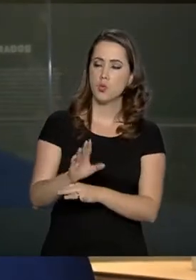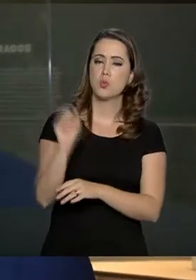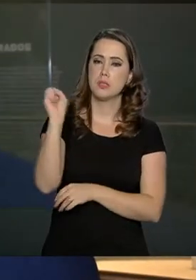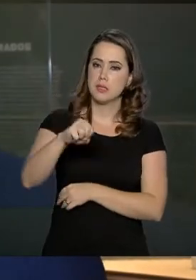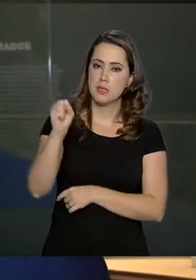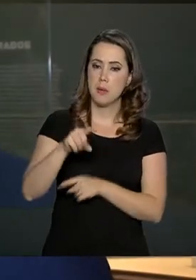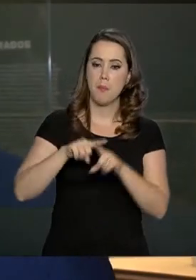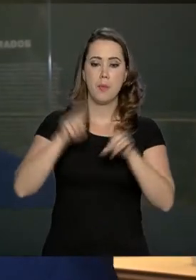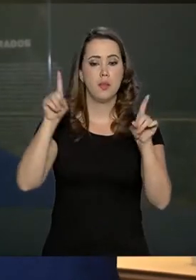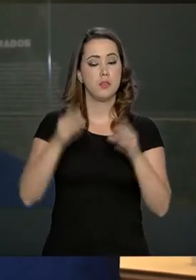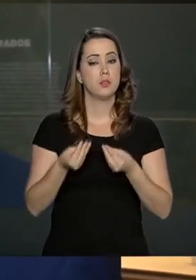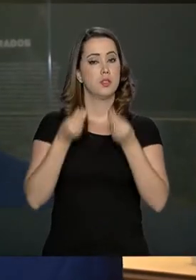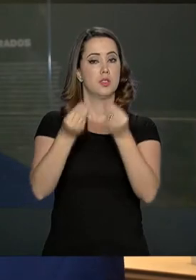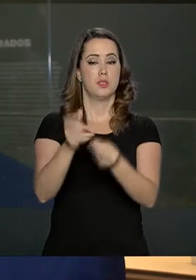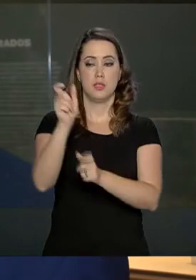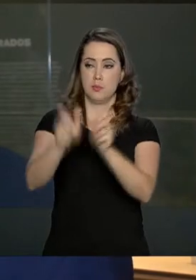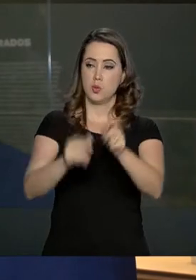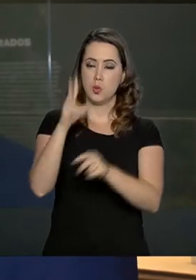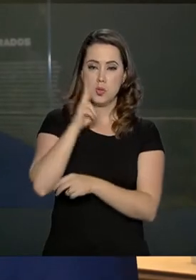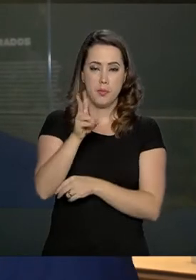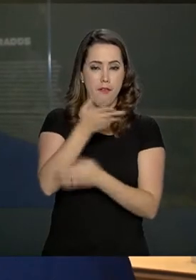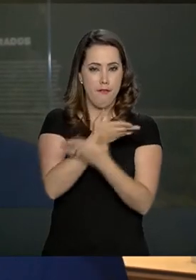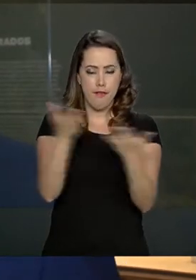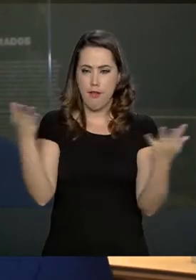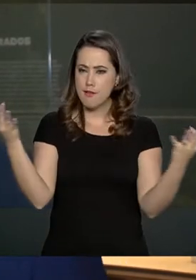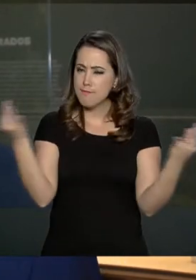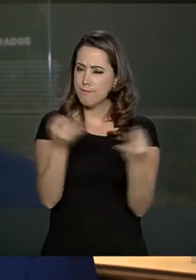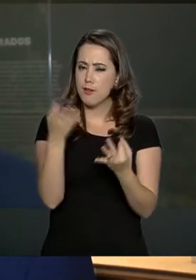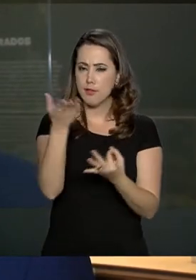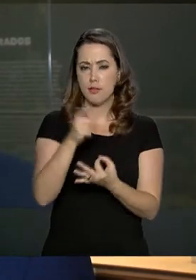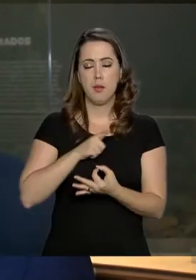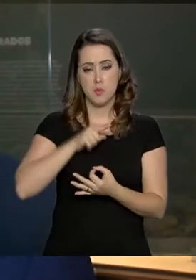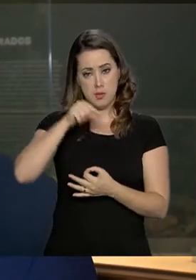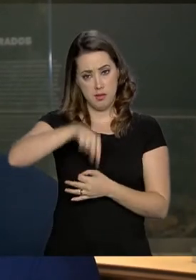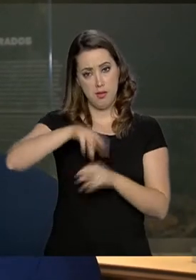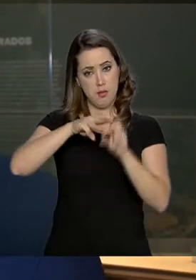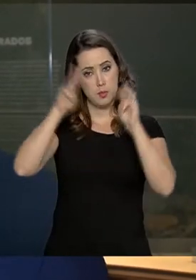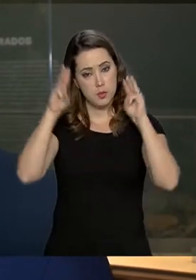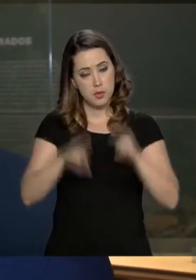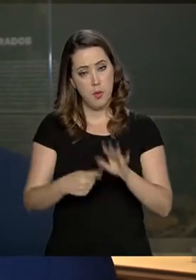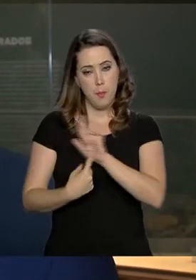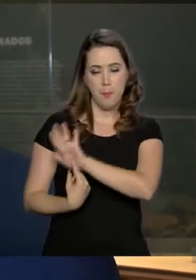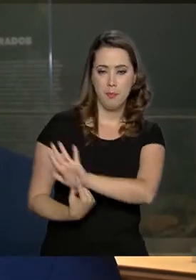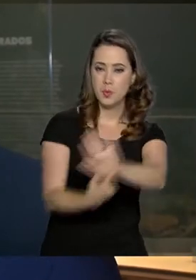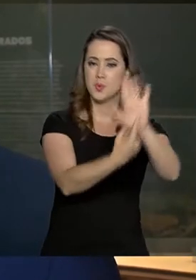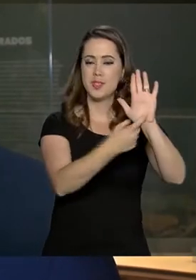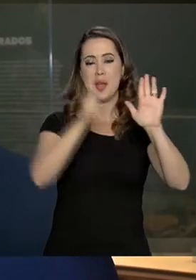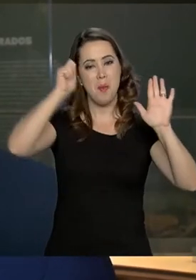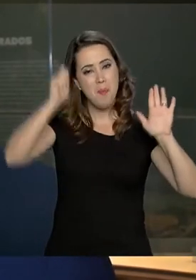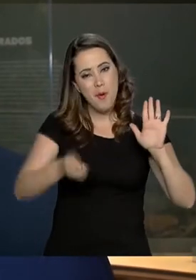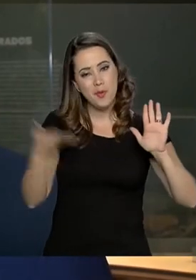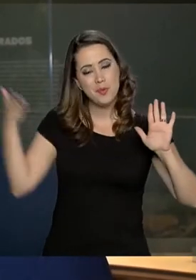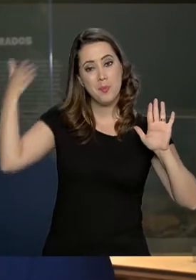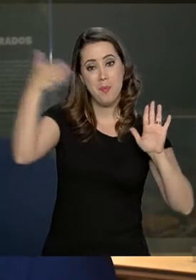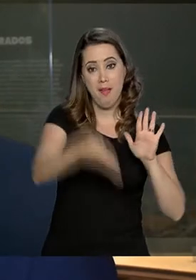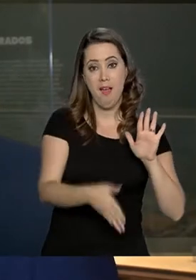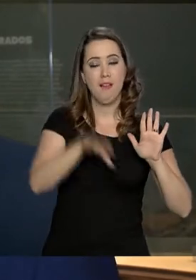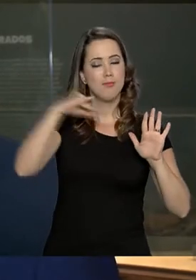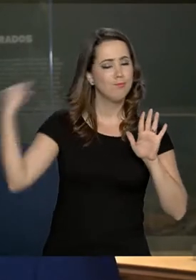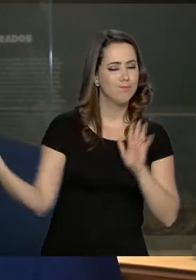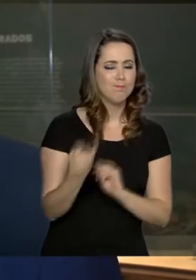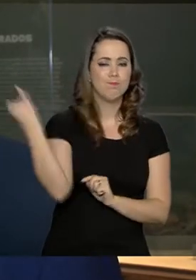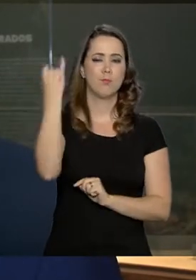Mais do que trazer o público para ver as maravilhas que nós temos no museu, é tentar mostrá-los que eles podem participar dessa